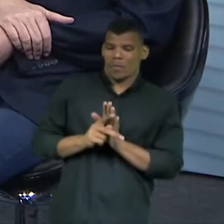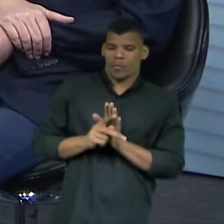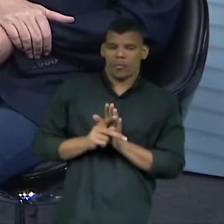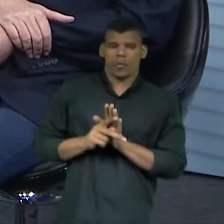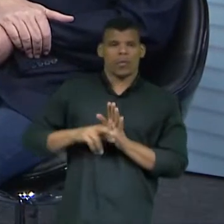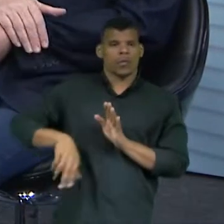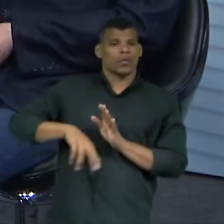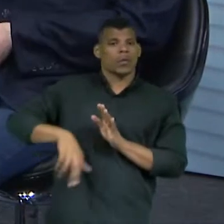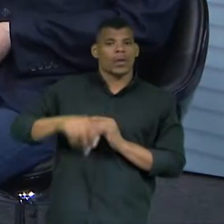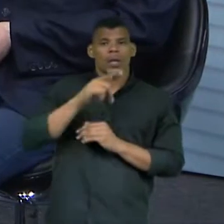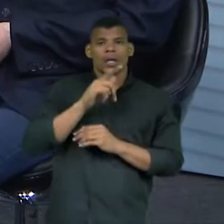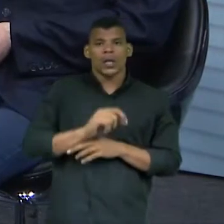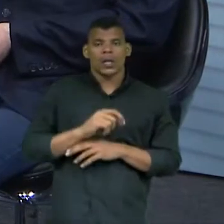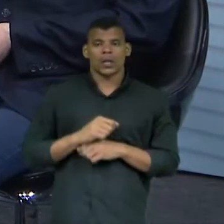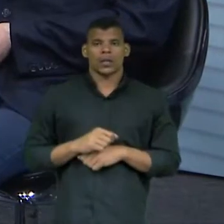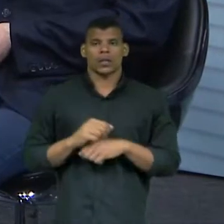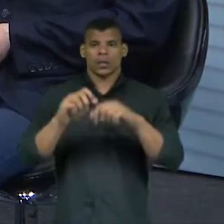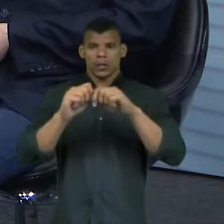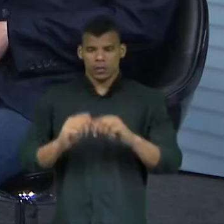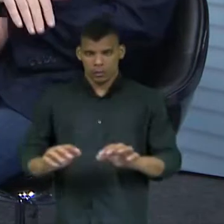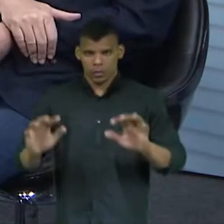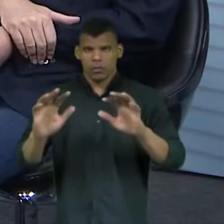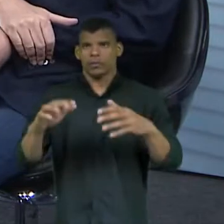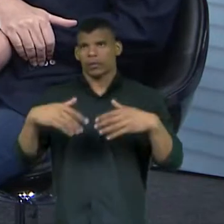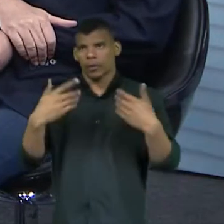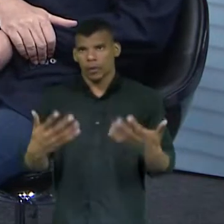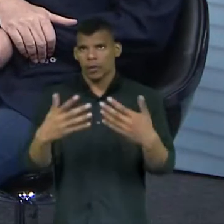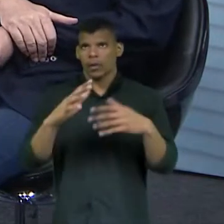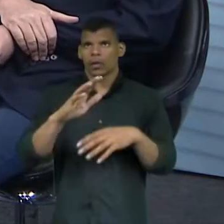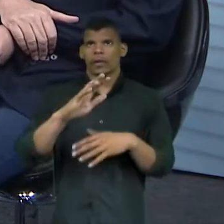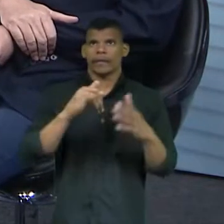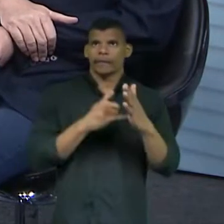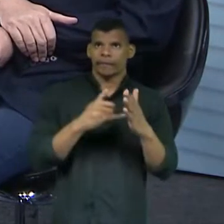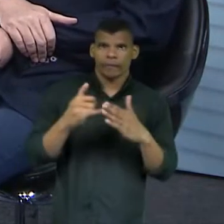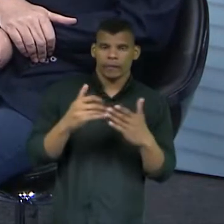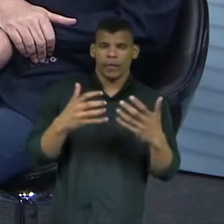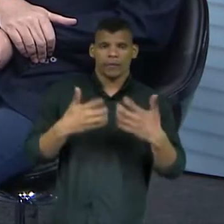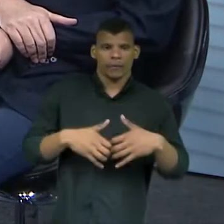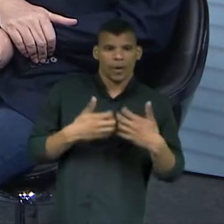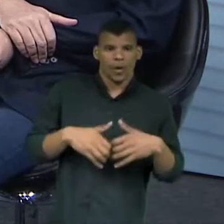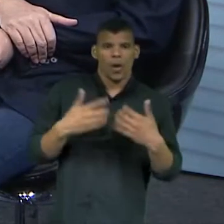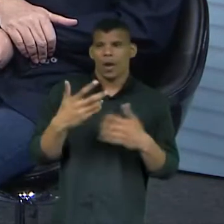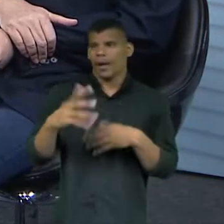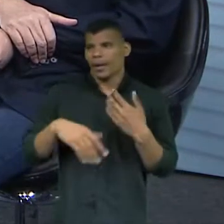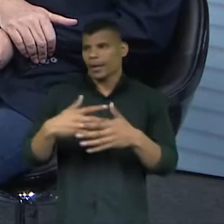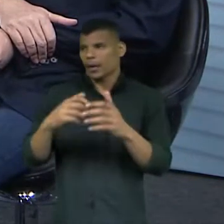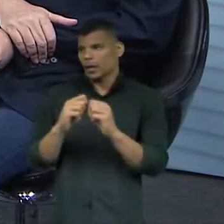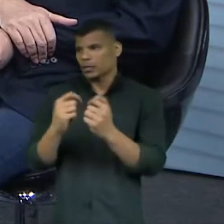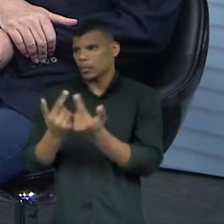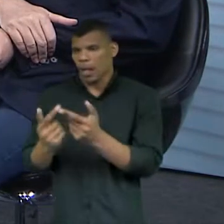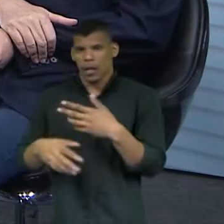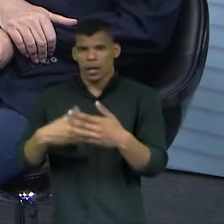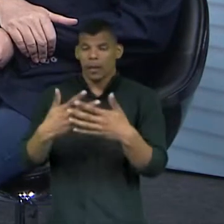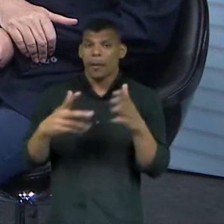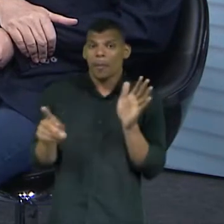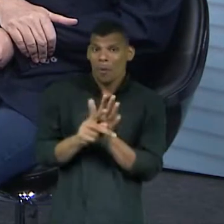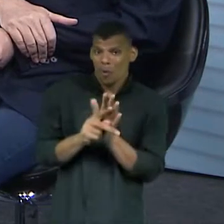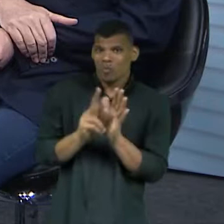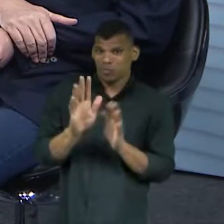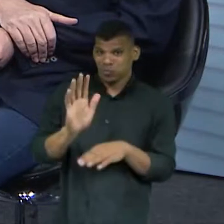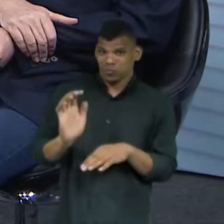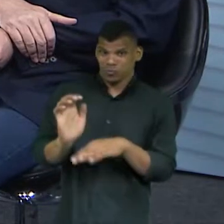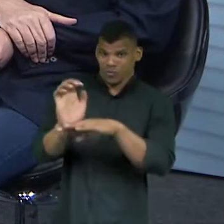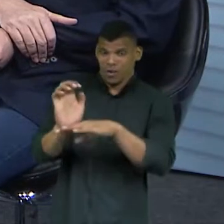pertence à instituição. Mande pelo seu WhatsApp. Mande pelo seu WhatsApp. Inclusive, falar em WhatsApp é muito interessante, porque a legislação diz que o servidor